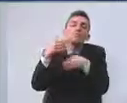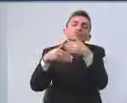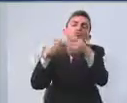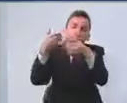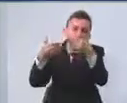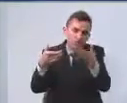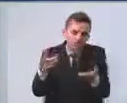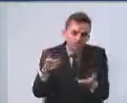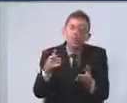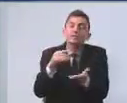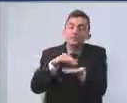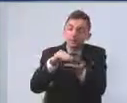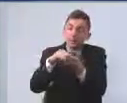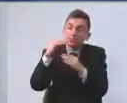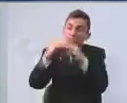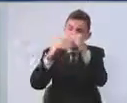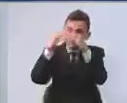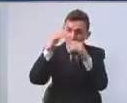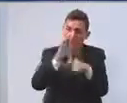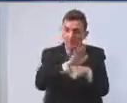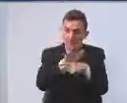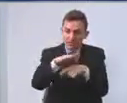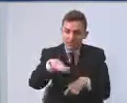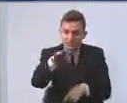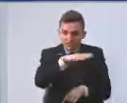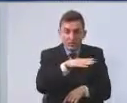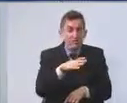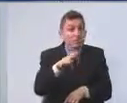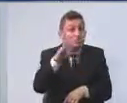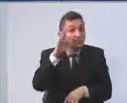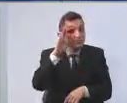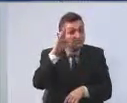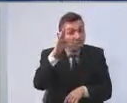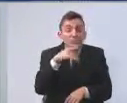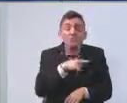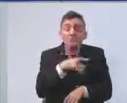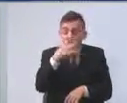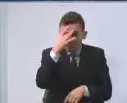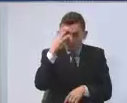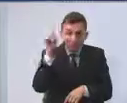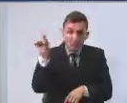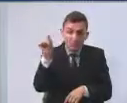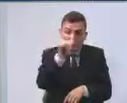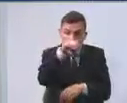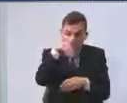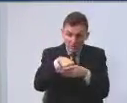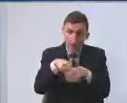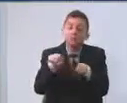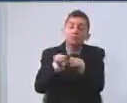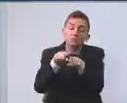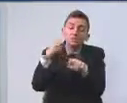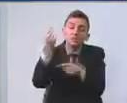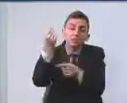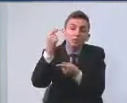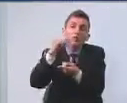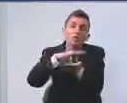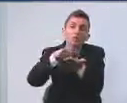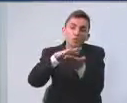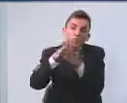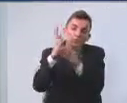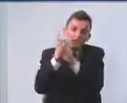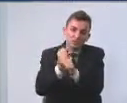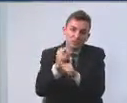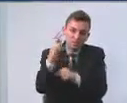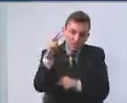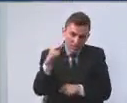Assistência Social, em especial relativo à composição do seu orçamento. O